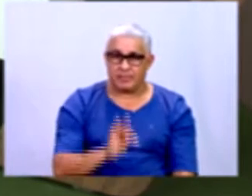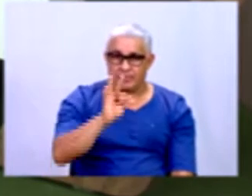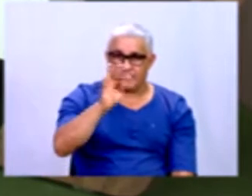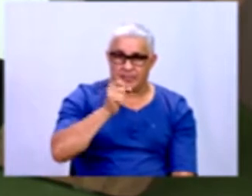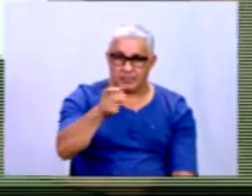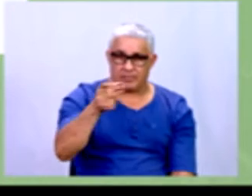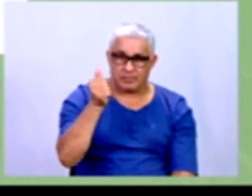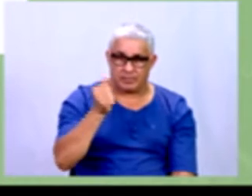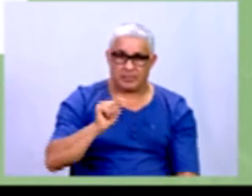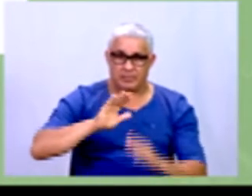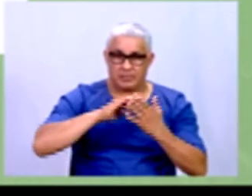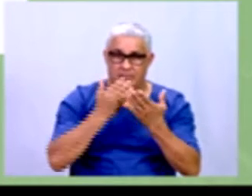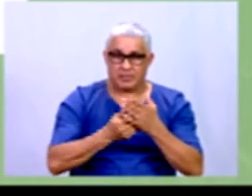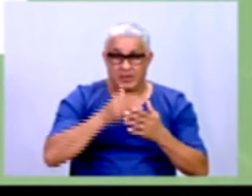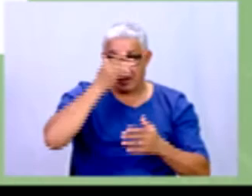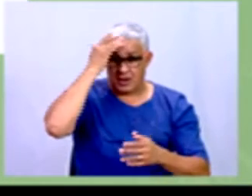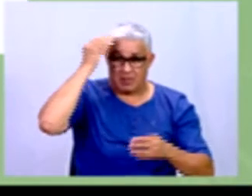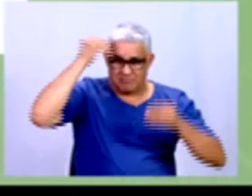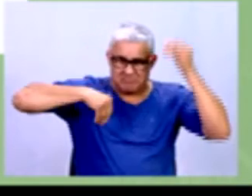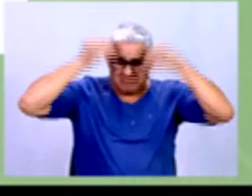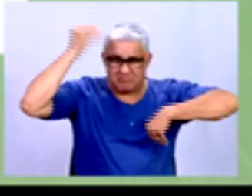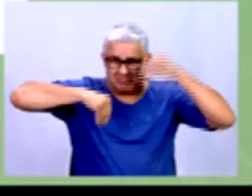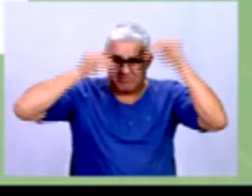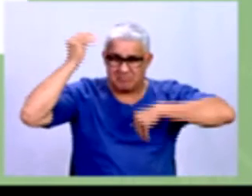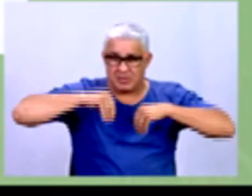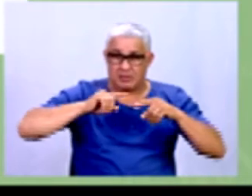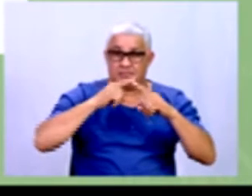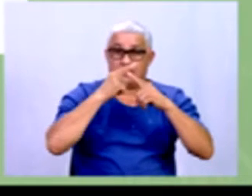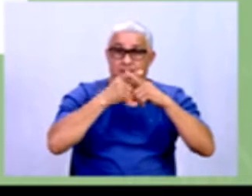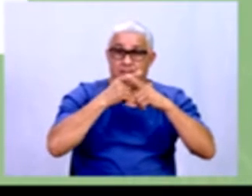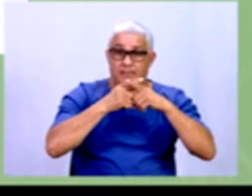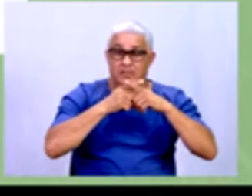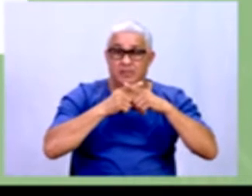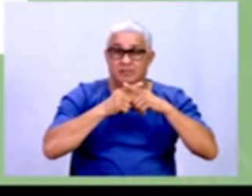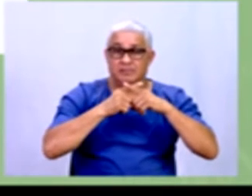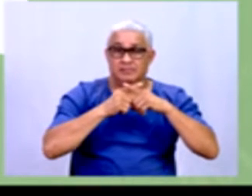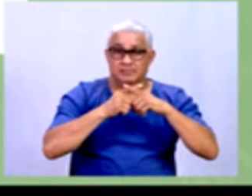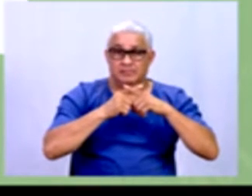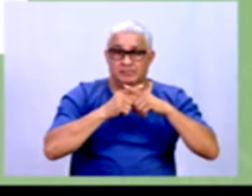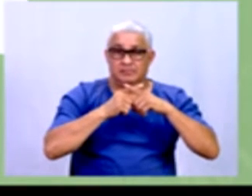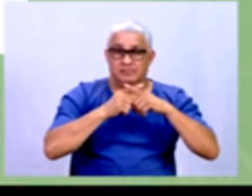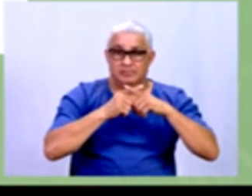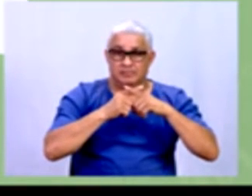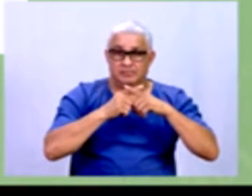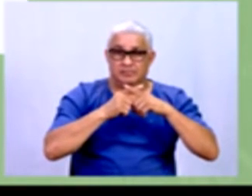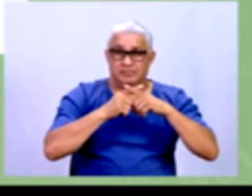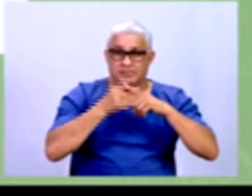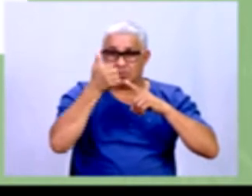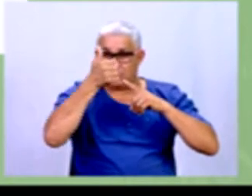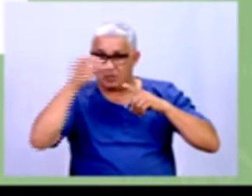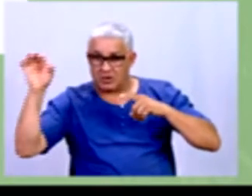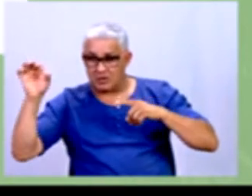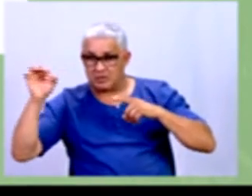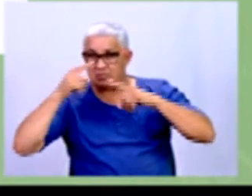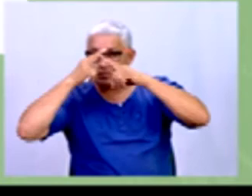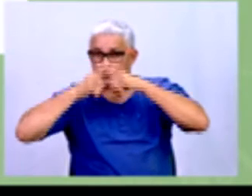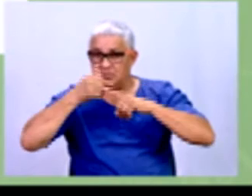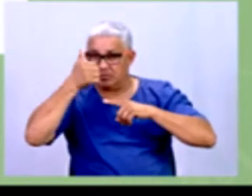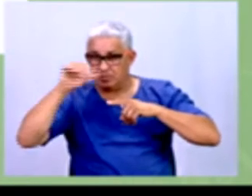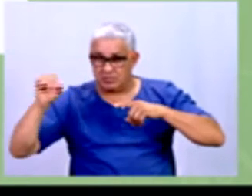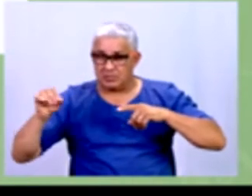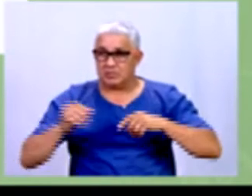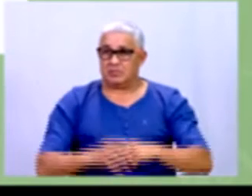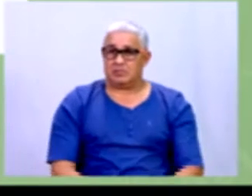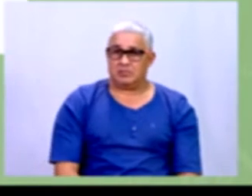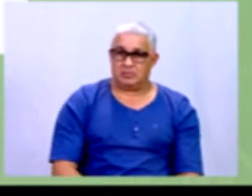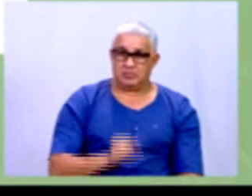escolar o coeficiente de evasão é multiplicar é o coeficiente de evasão multiplicado por 100. E se a gente estiver falando